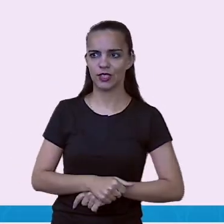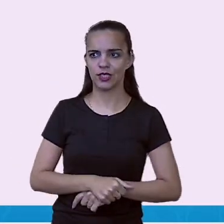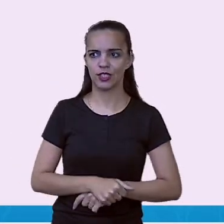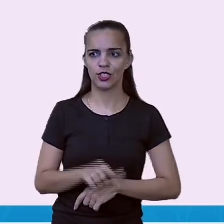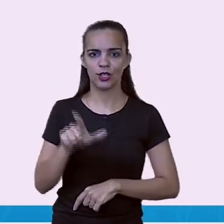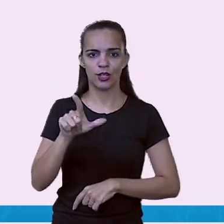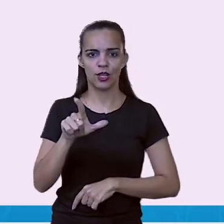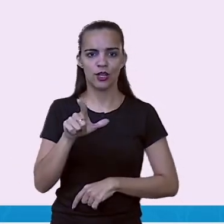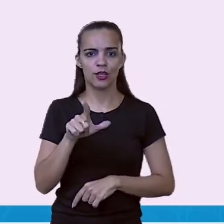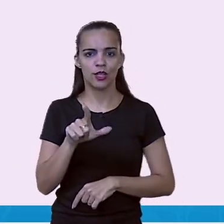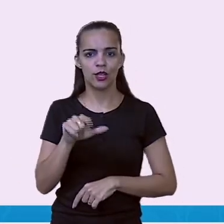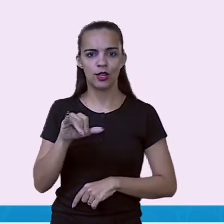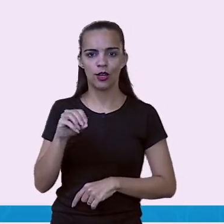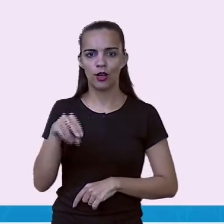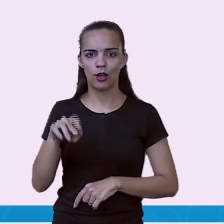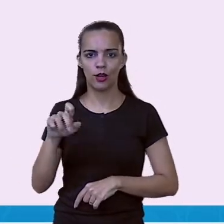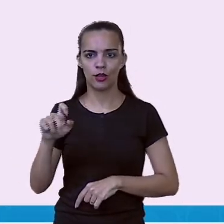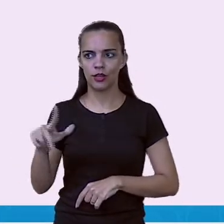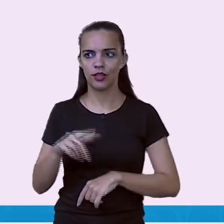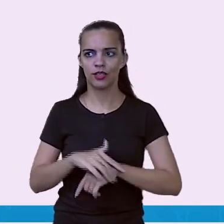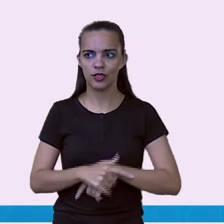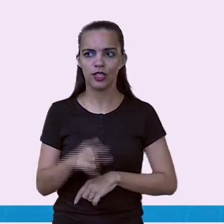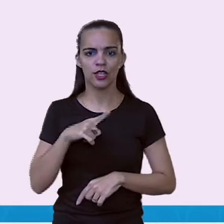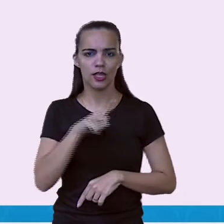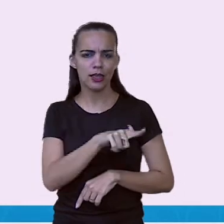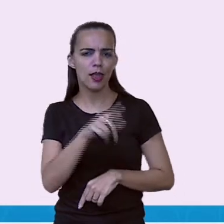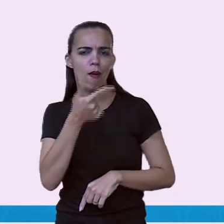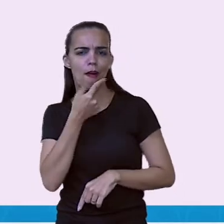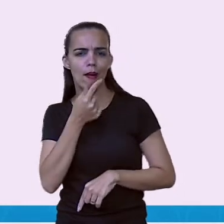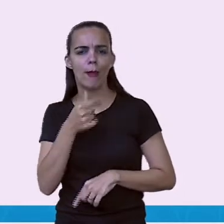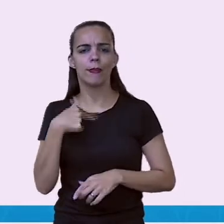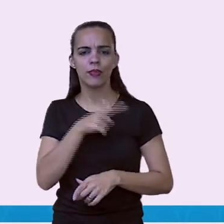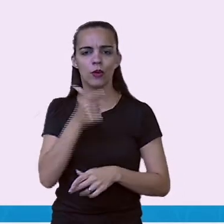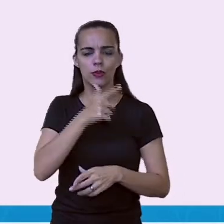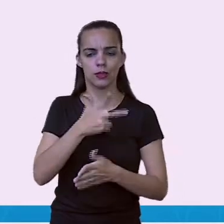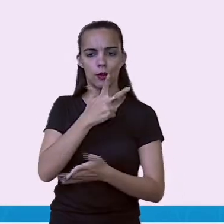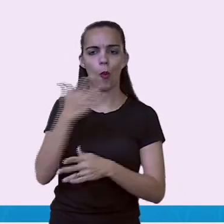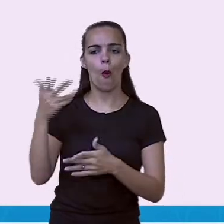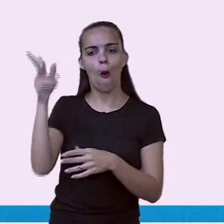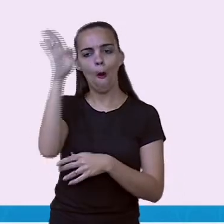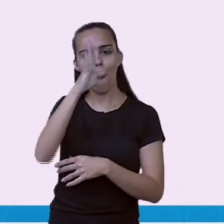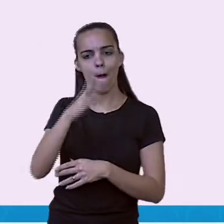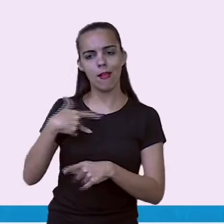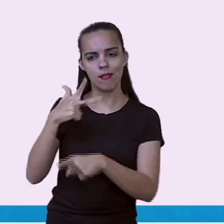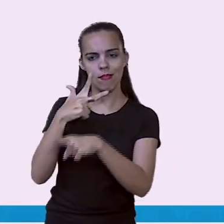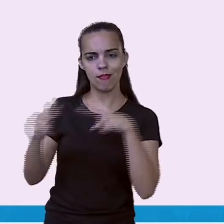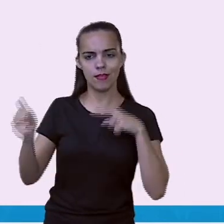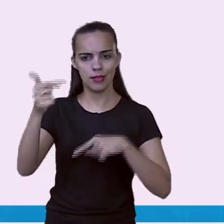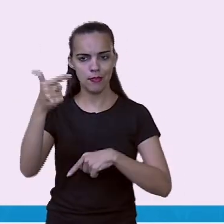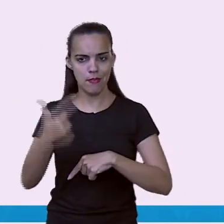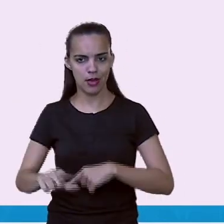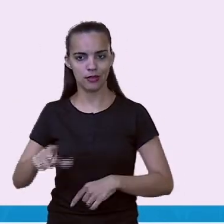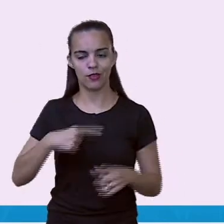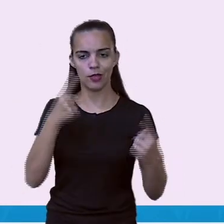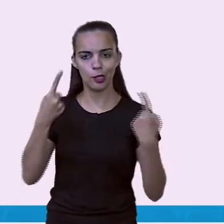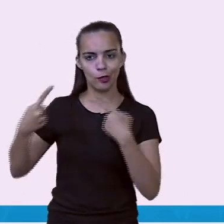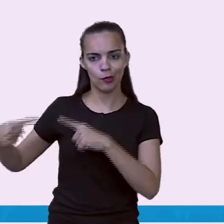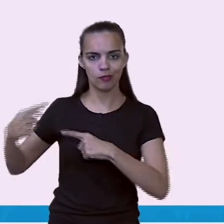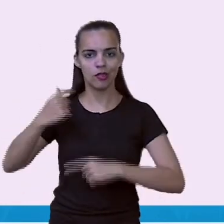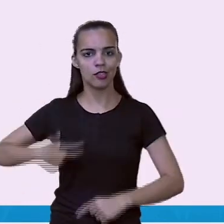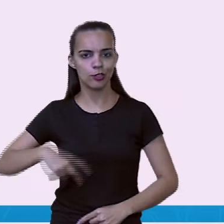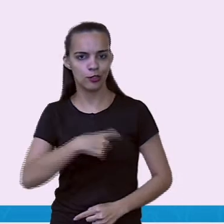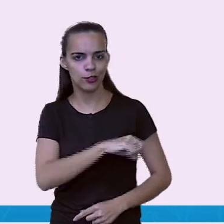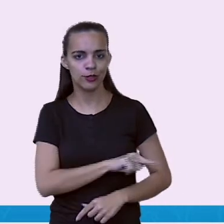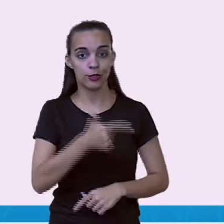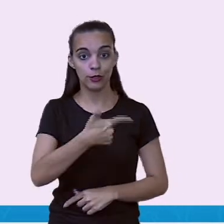cima dos argentinos. Em 2007, ficamos novamente com o título. 2011,